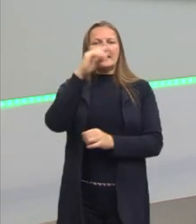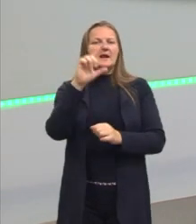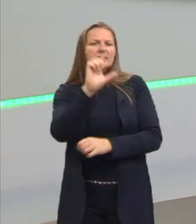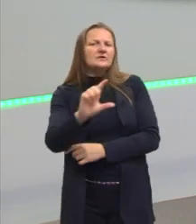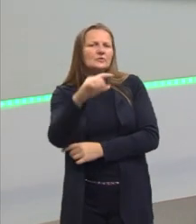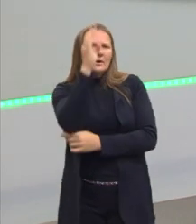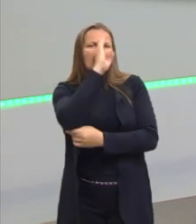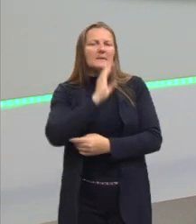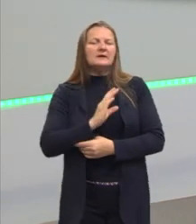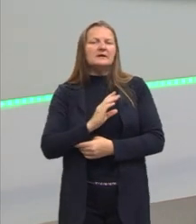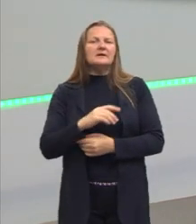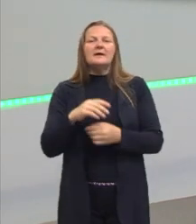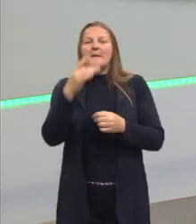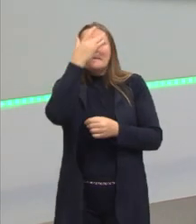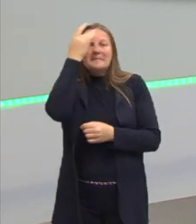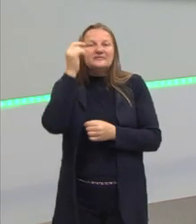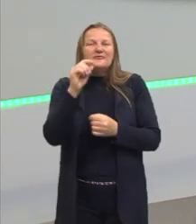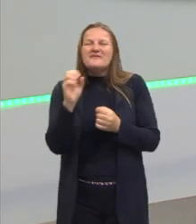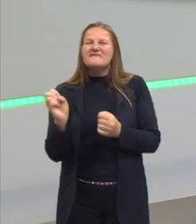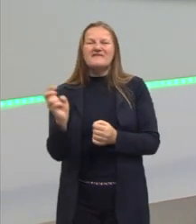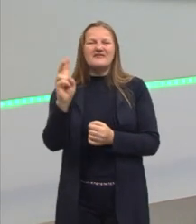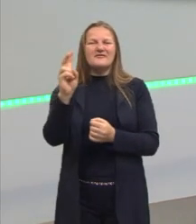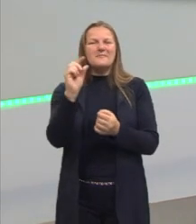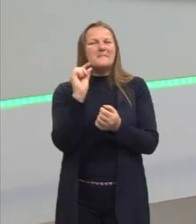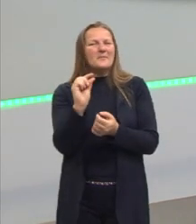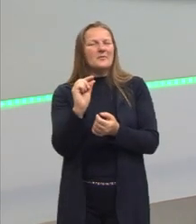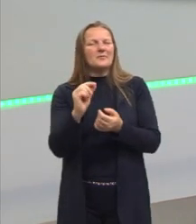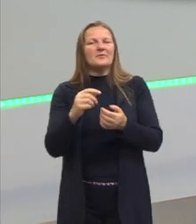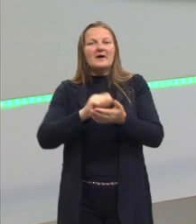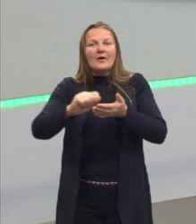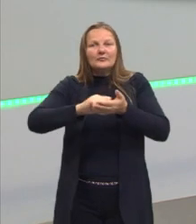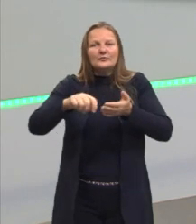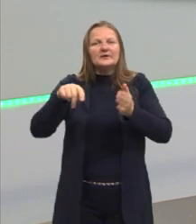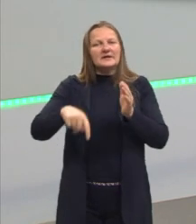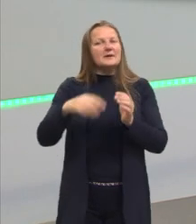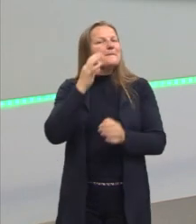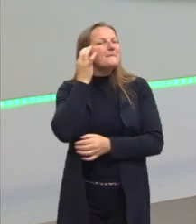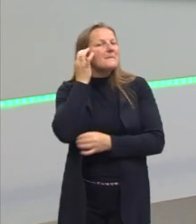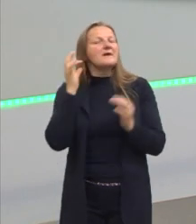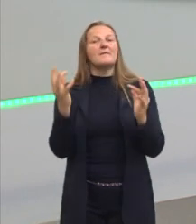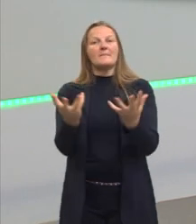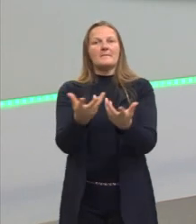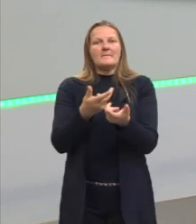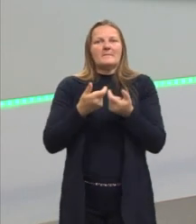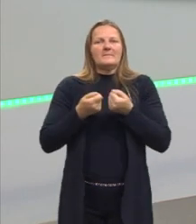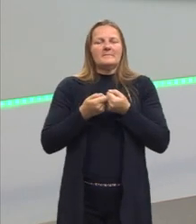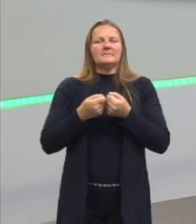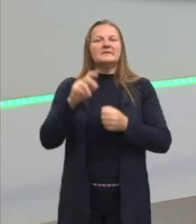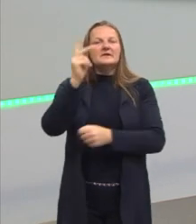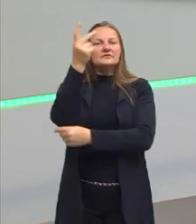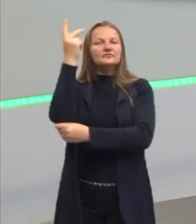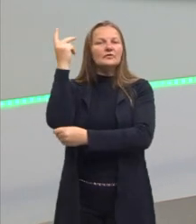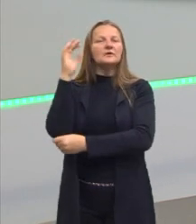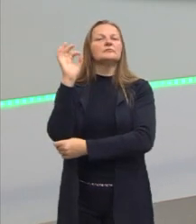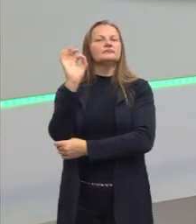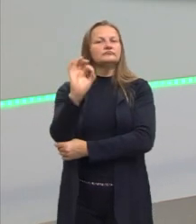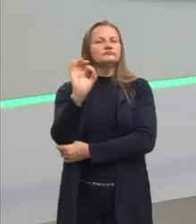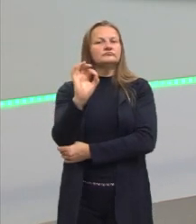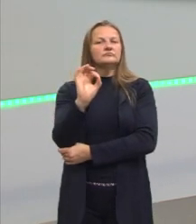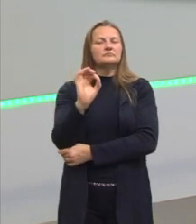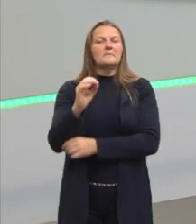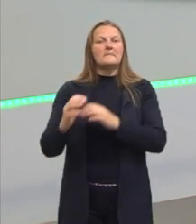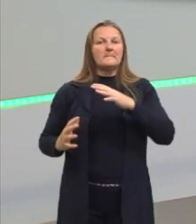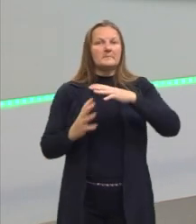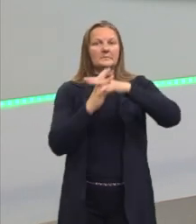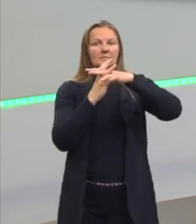que muitas vezes as pessoas não valorizam. E nós temos autores aqui maravilhosos, nós temos uma história, sim, com vários